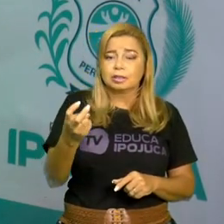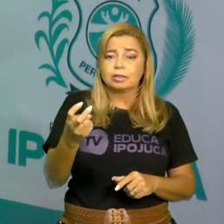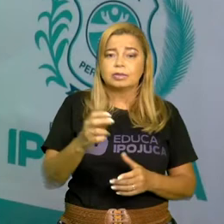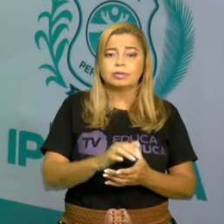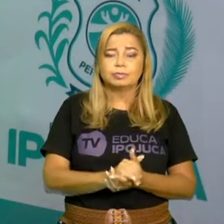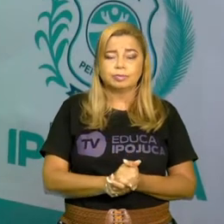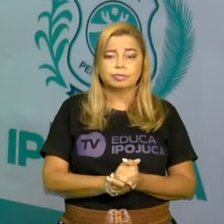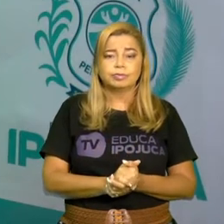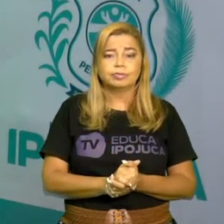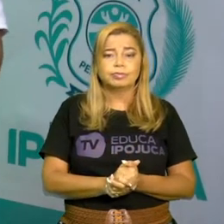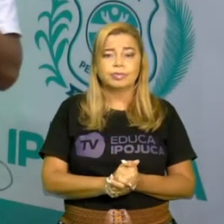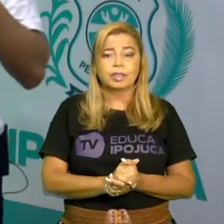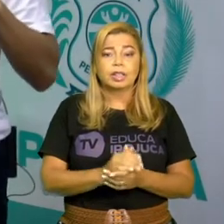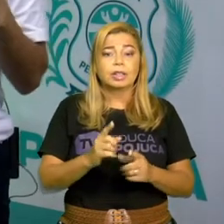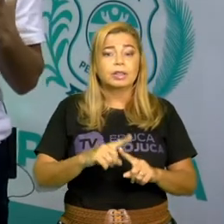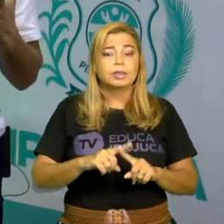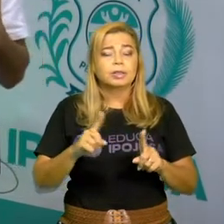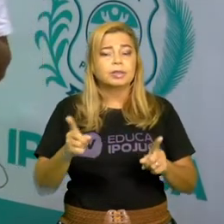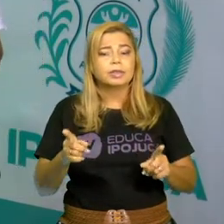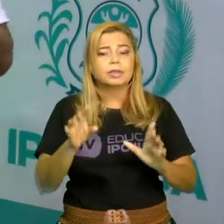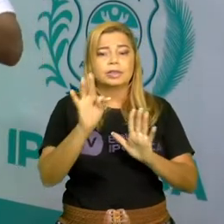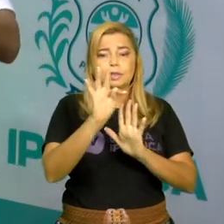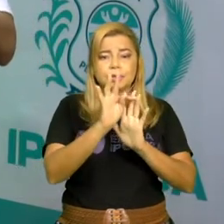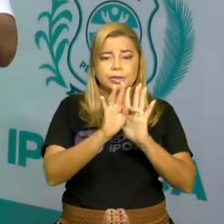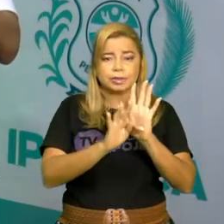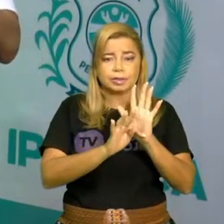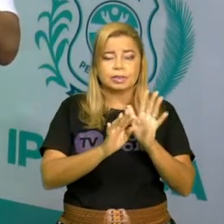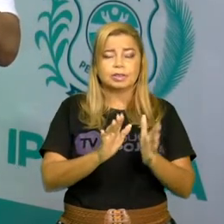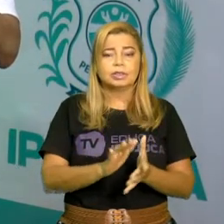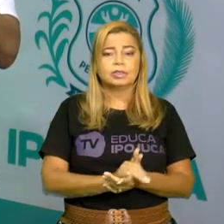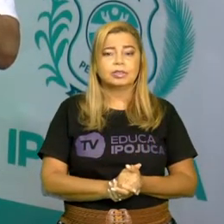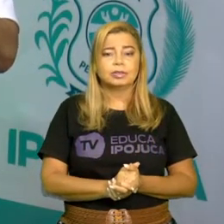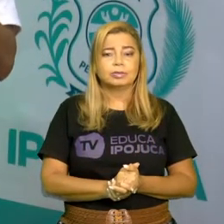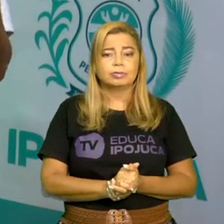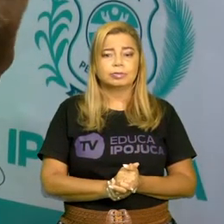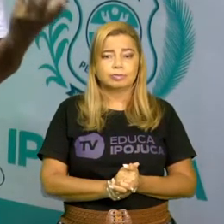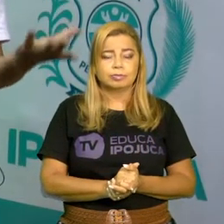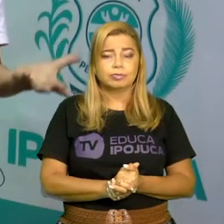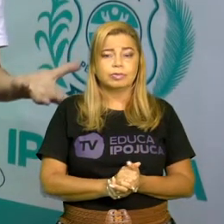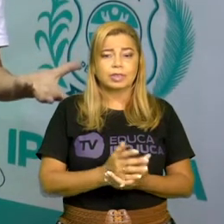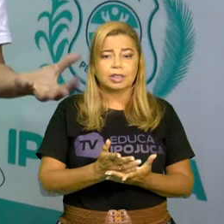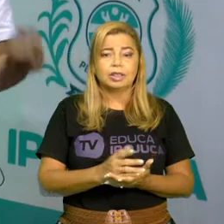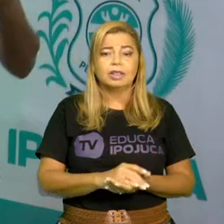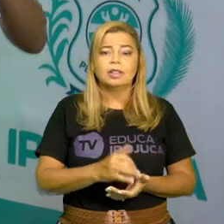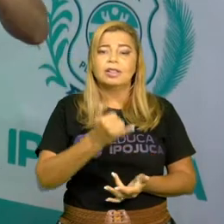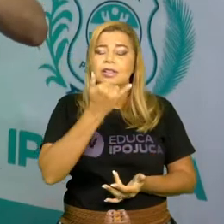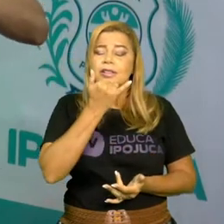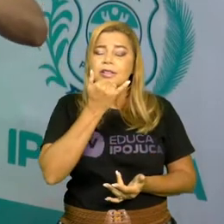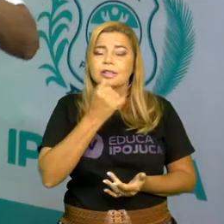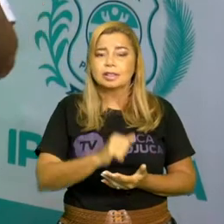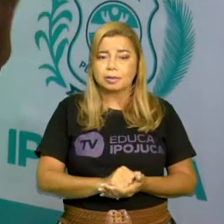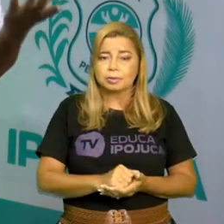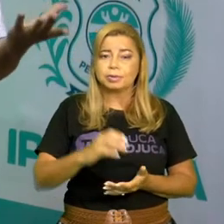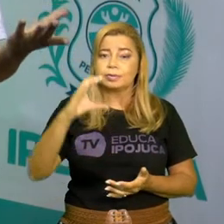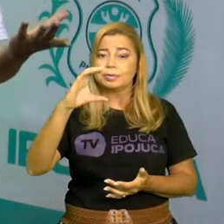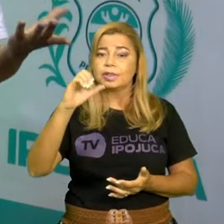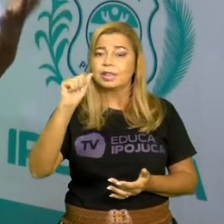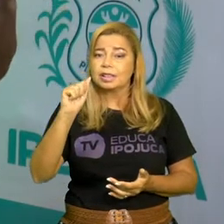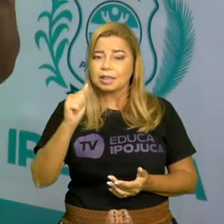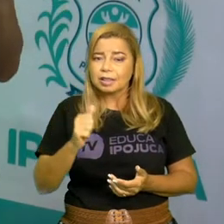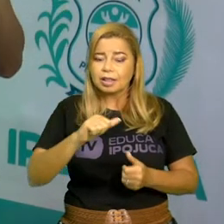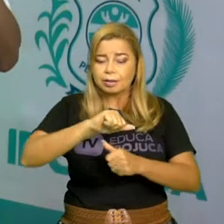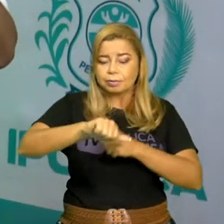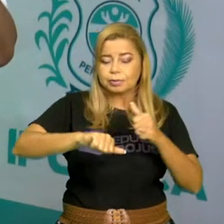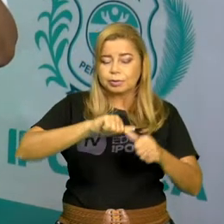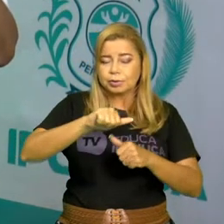como no nosso textozinho lá, por exemplo, o cá virou chá, o galo virou galho,